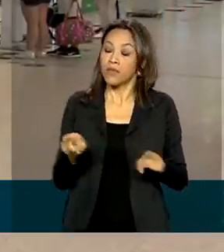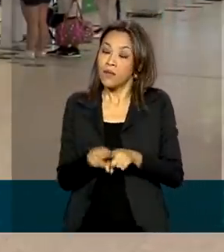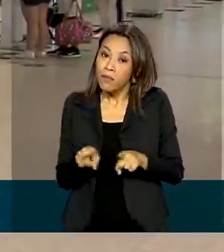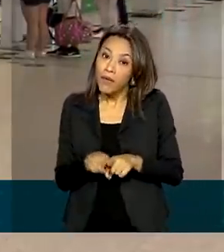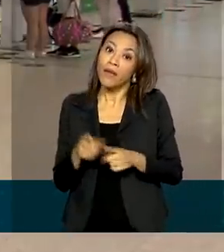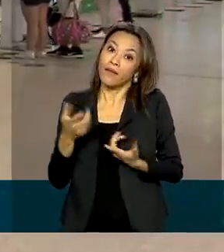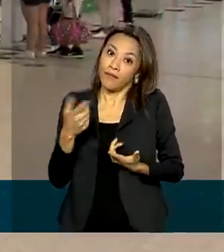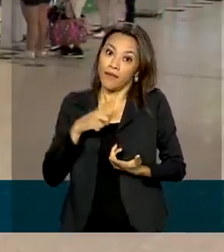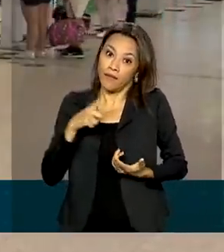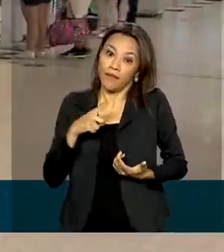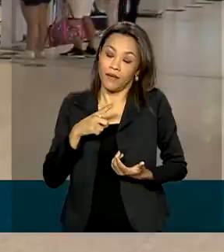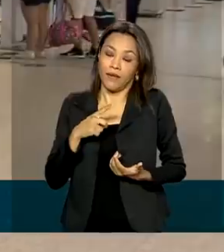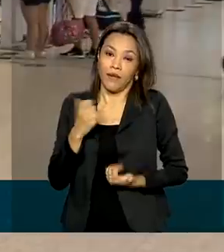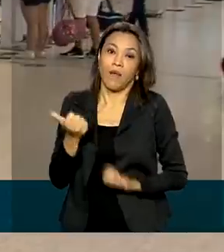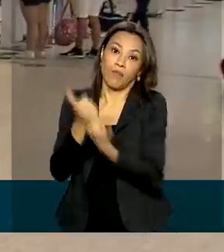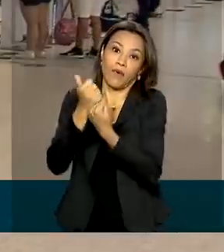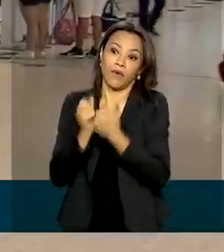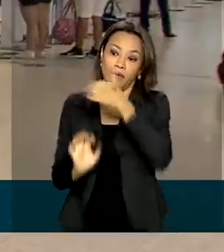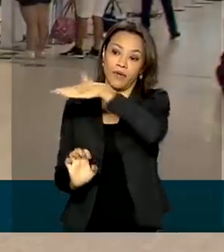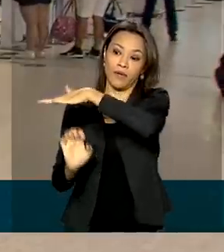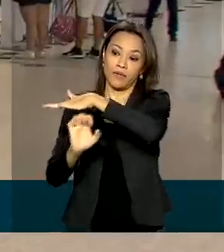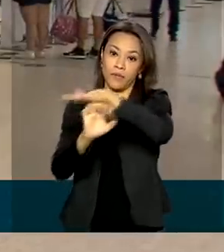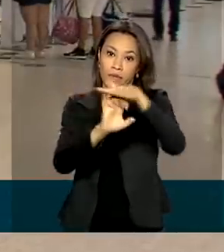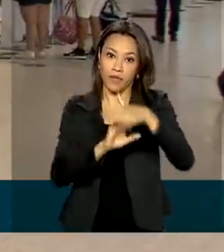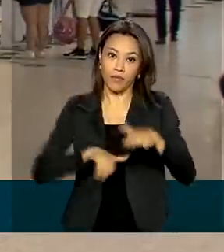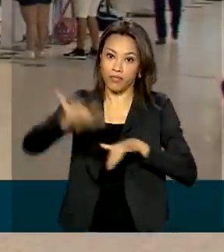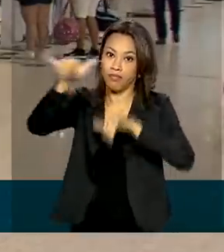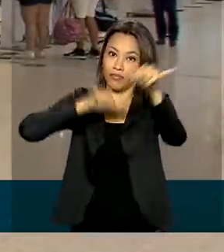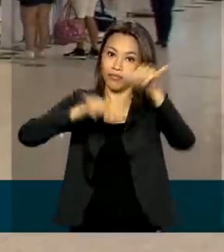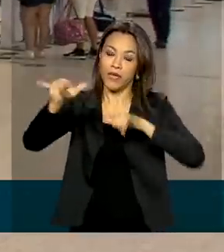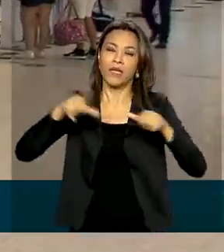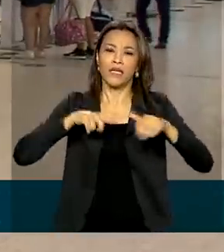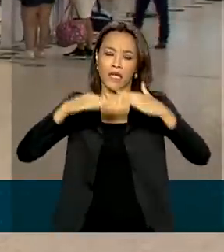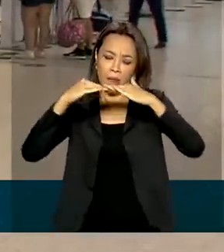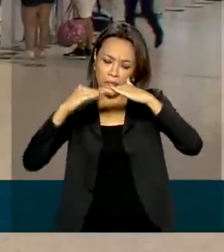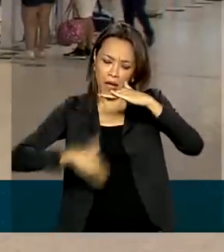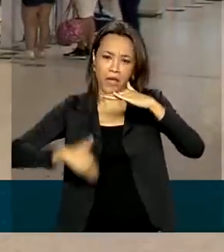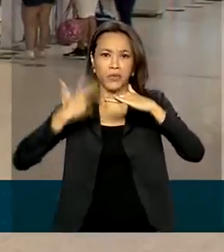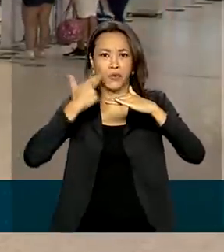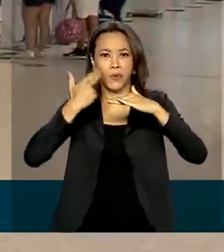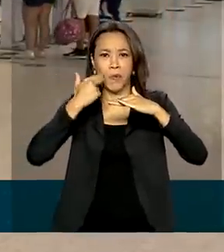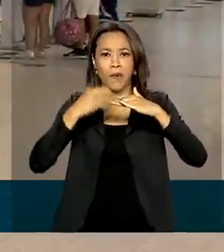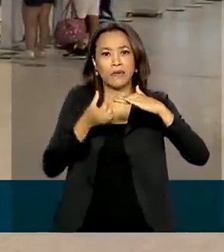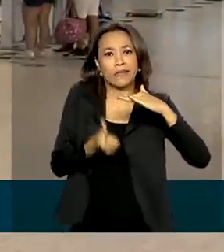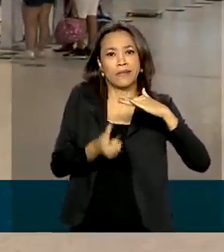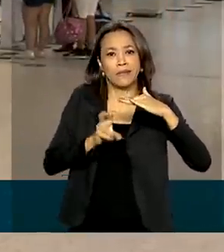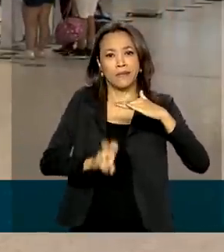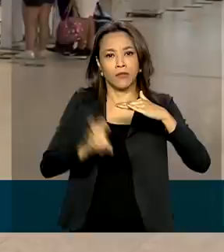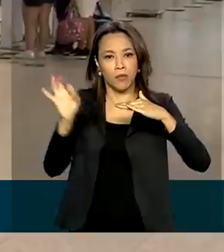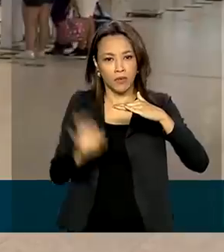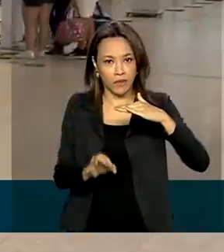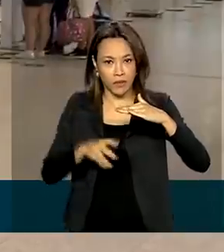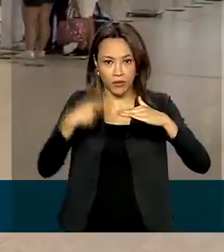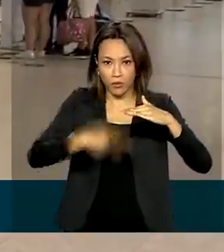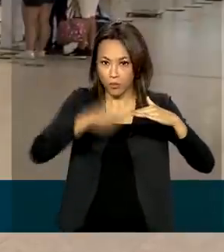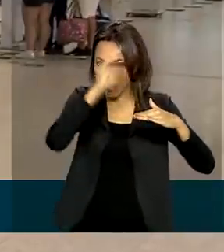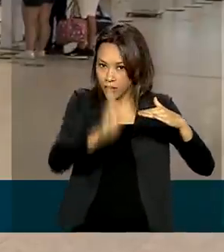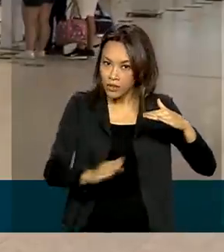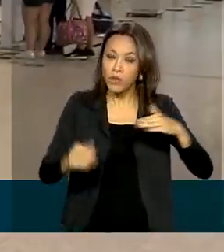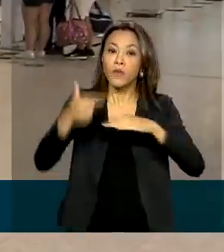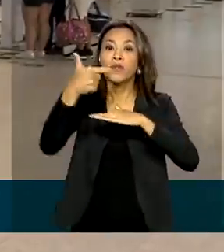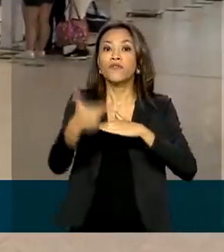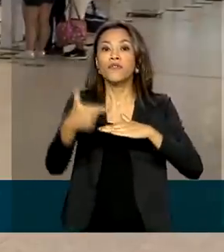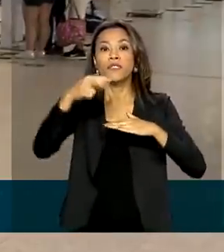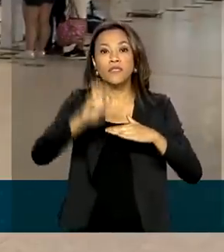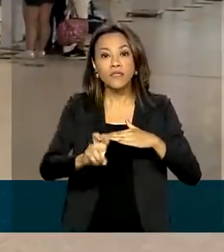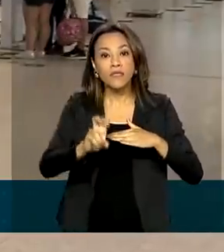aéreas, que agora tem movimento abaixo da normalidade, com 65% dos voos domésticos e 25%